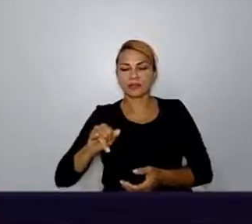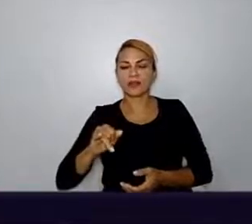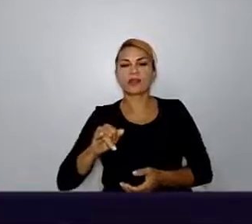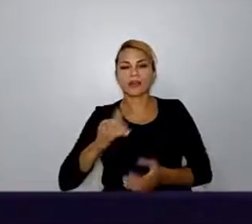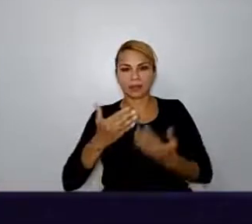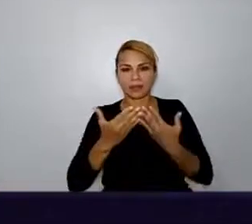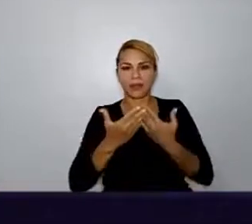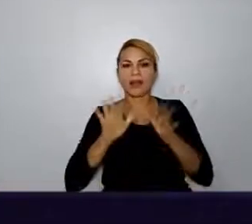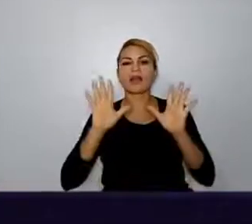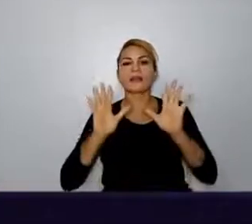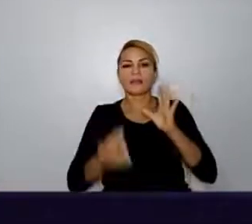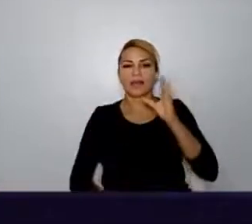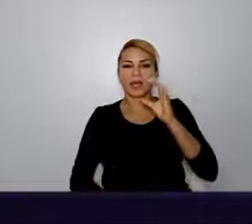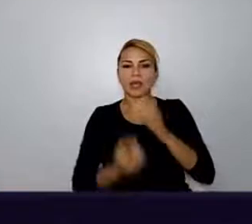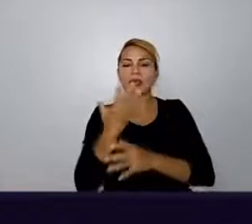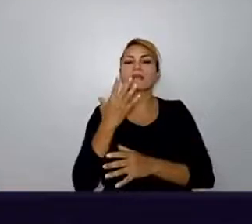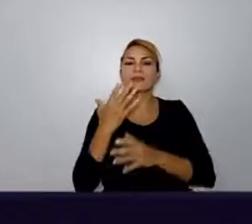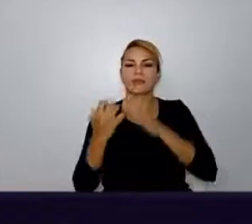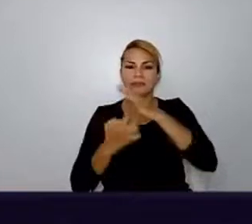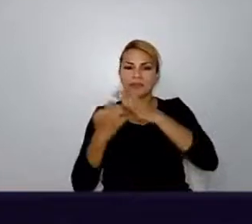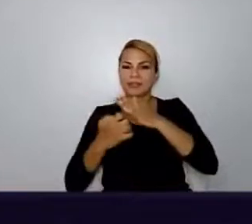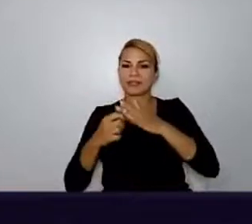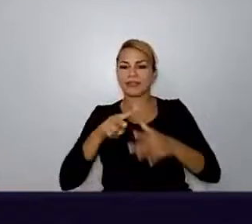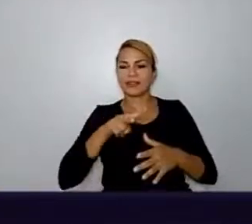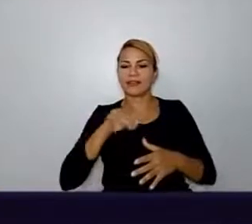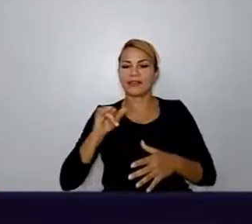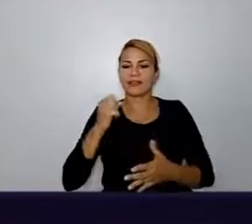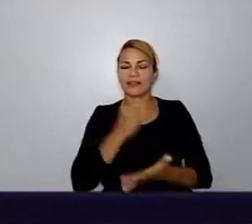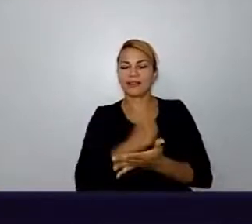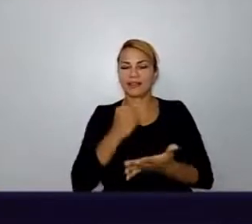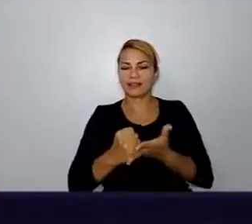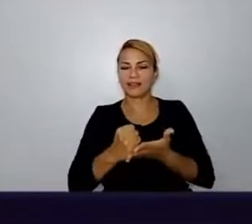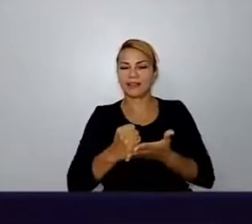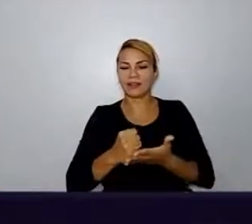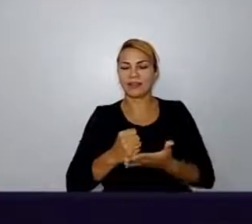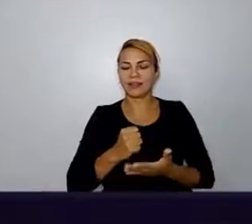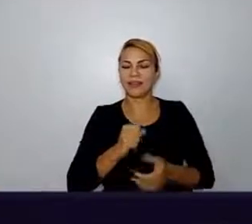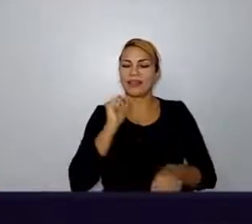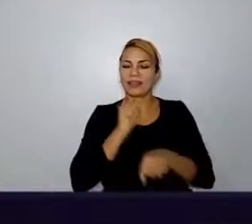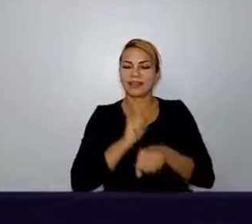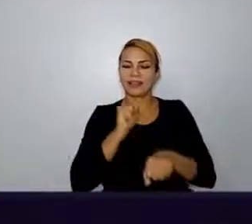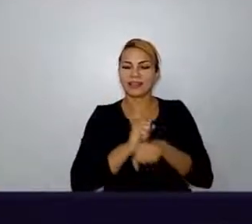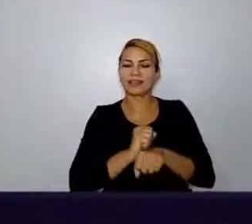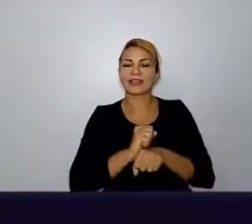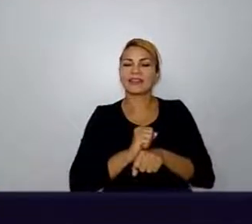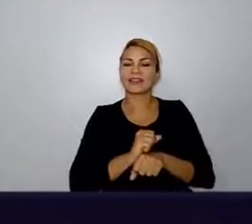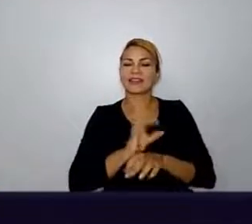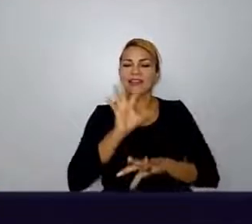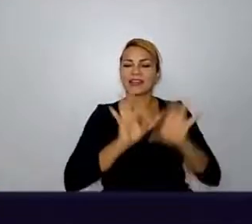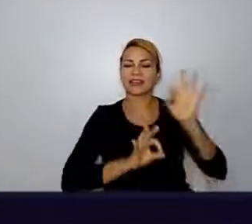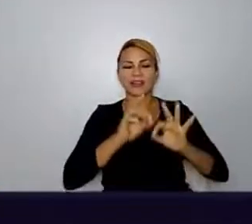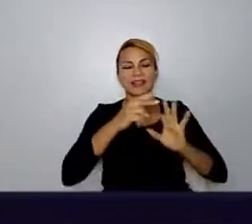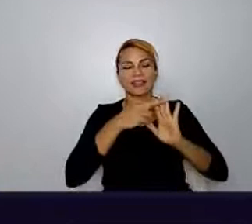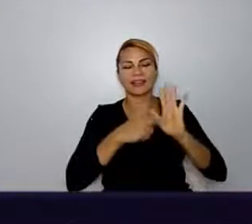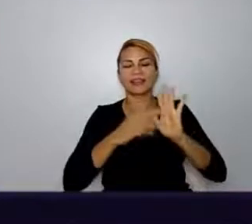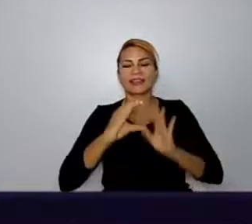Ela falou que vai abrir uma empresa e vai te contratar. Só tem que abrir ela, esperar abrir o regular, aumentar o CNPJ aí.